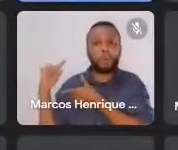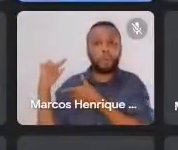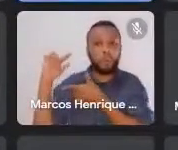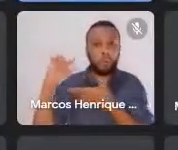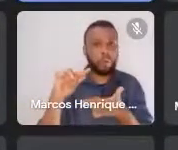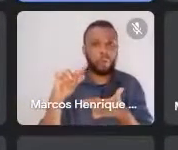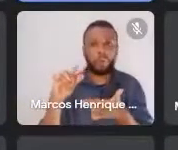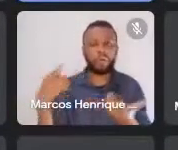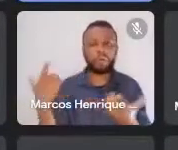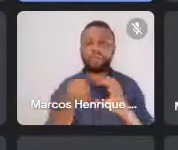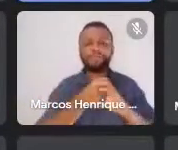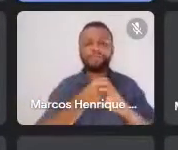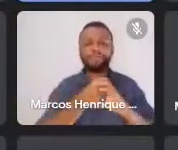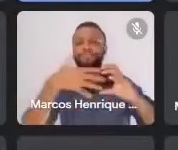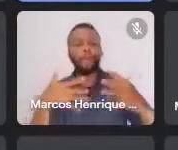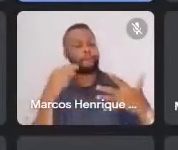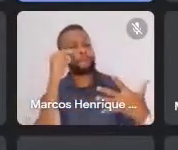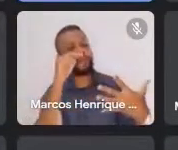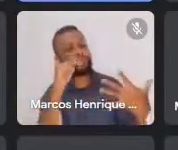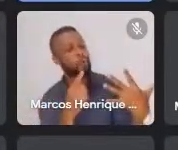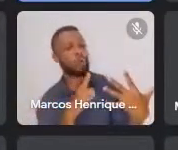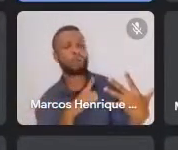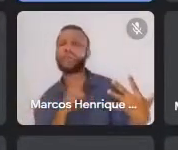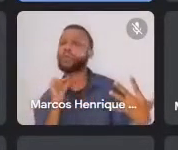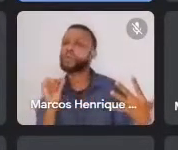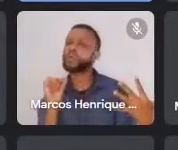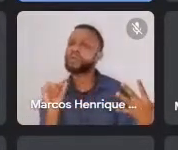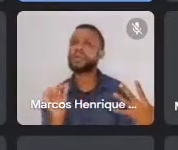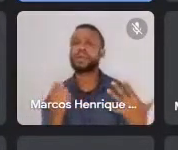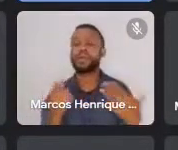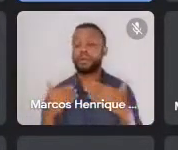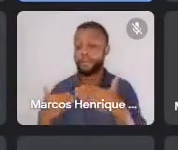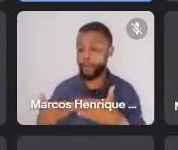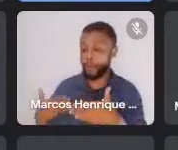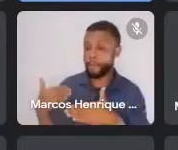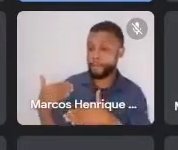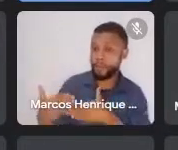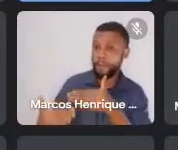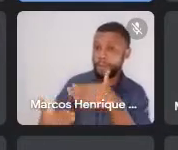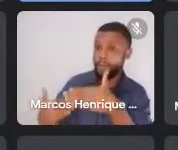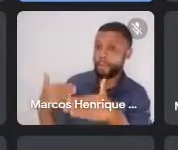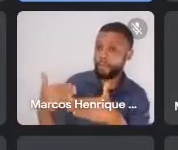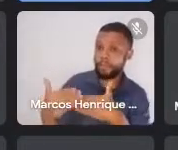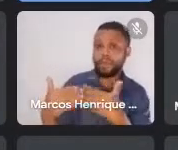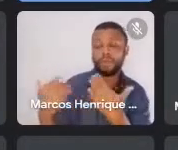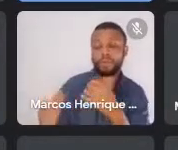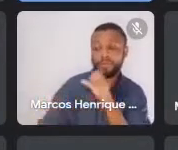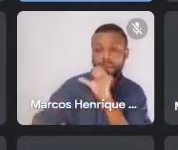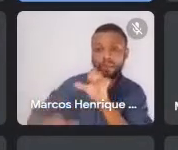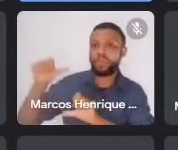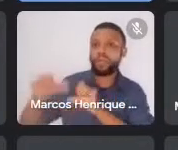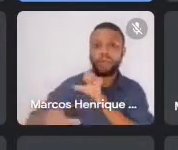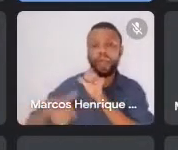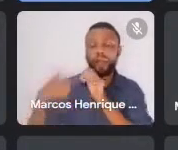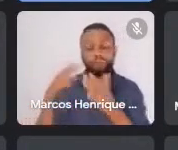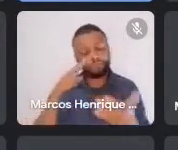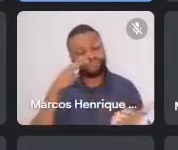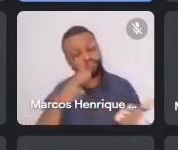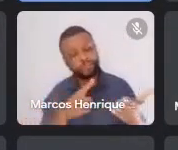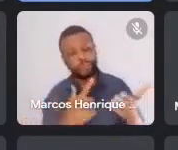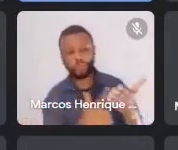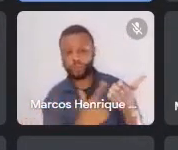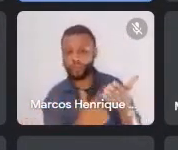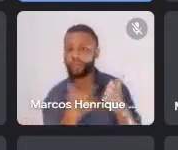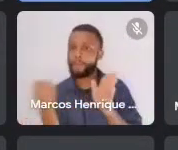ele tem e por que processos ele passou para se tornar um livro que é considerado um clássico, como a Anabelle